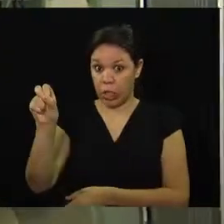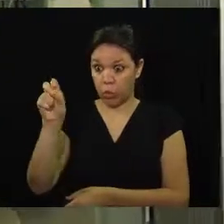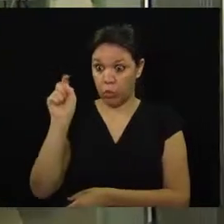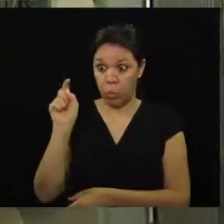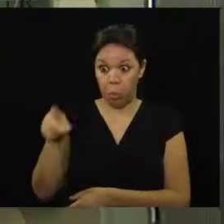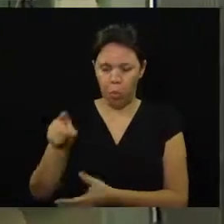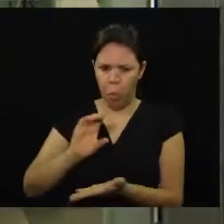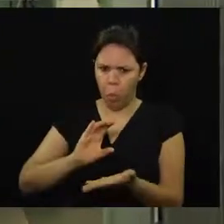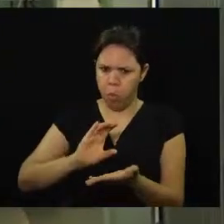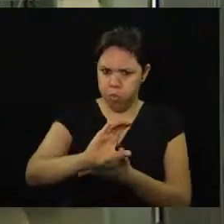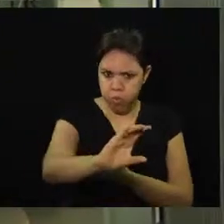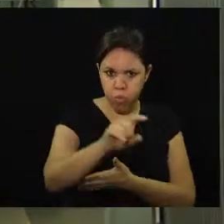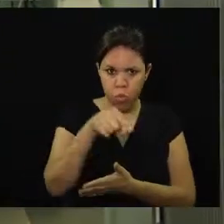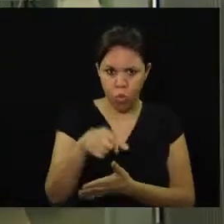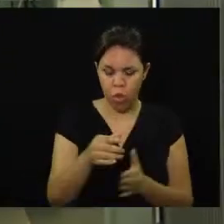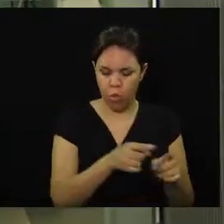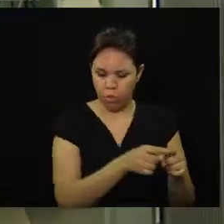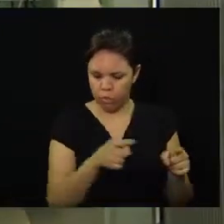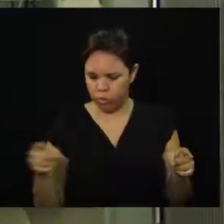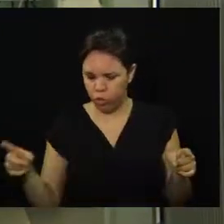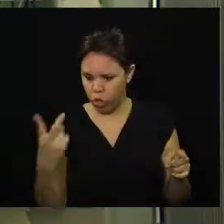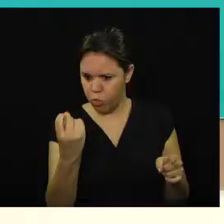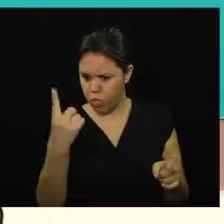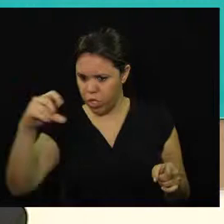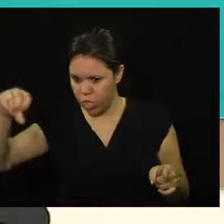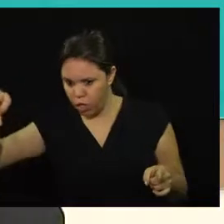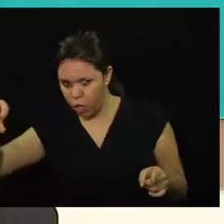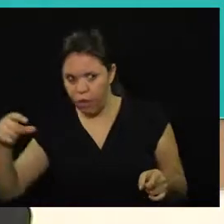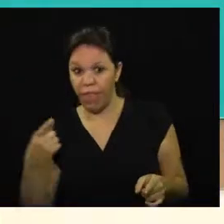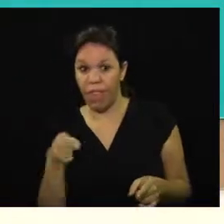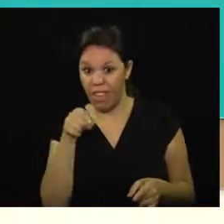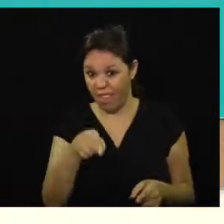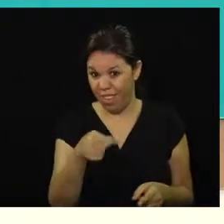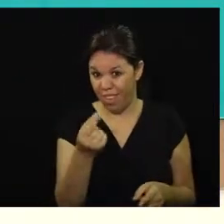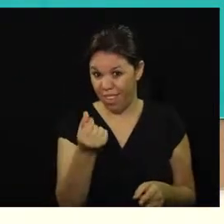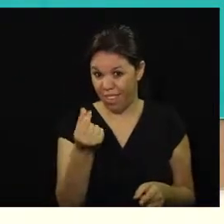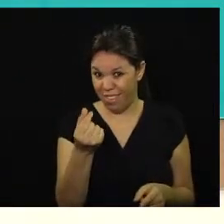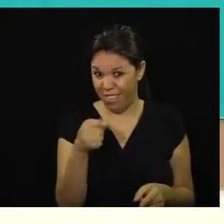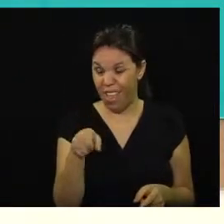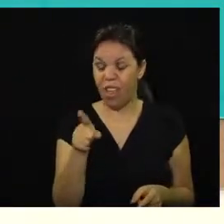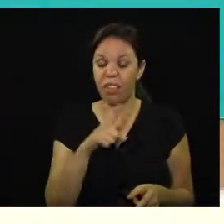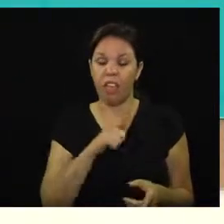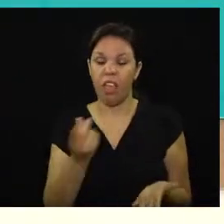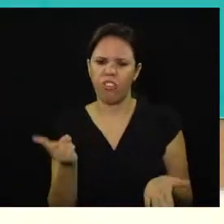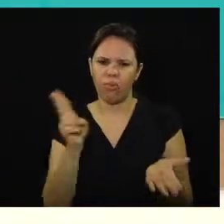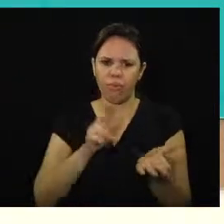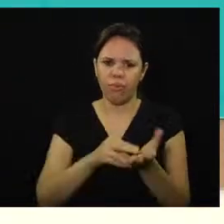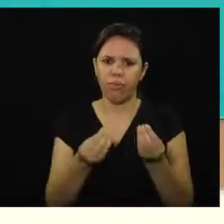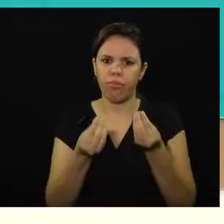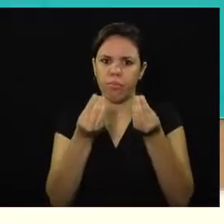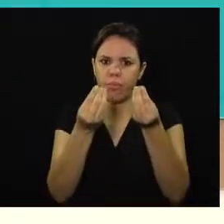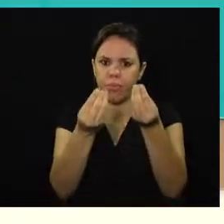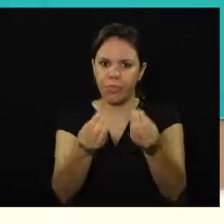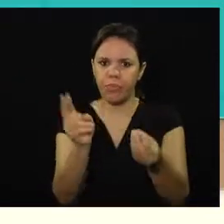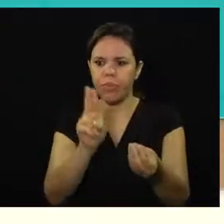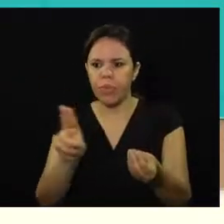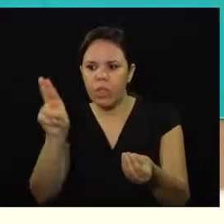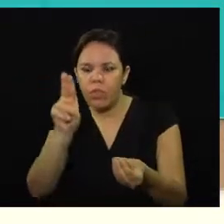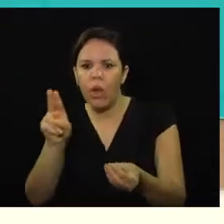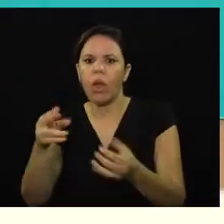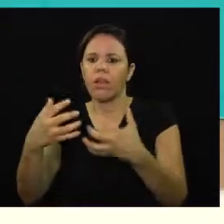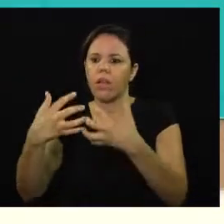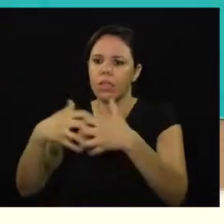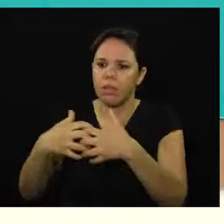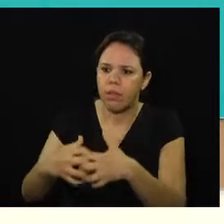recursos públicos no decorrer de 2019 Esse dinheiro ele está carimbado para ser utilizado em aquisições de